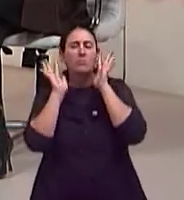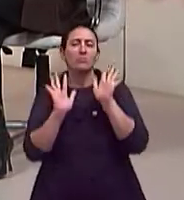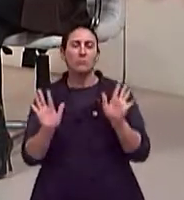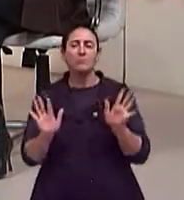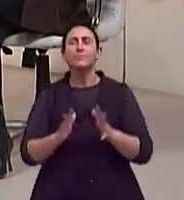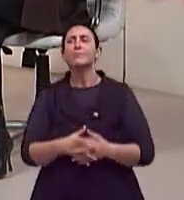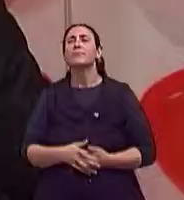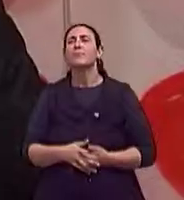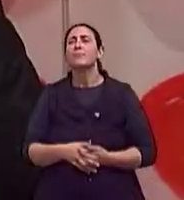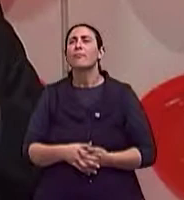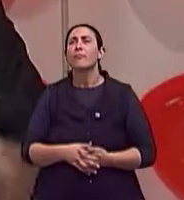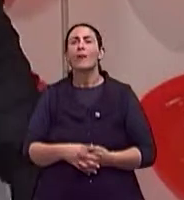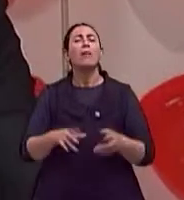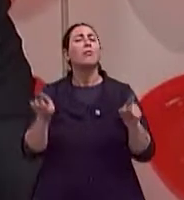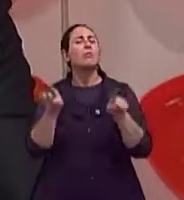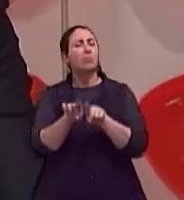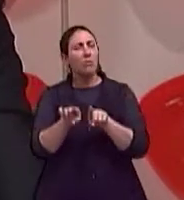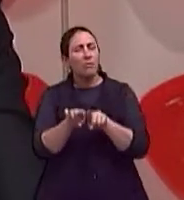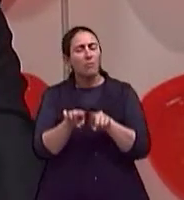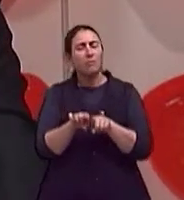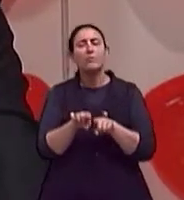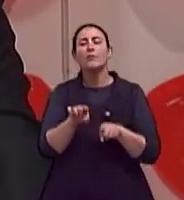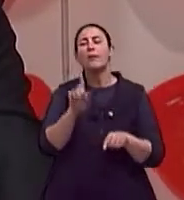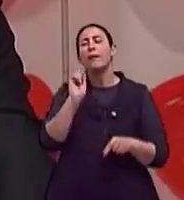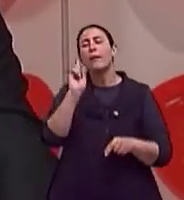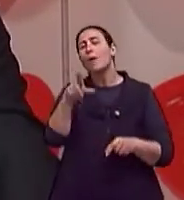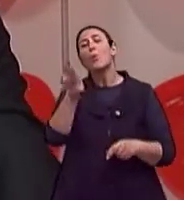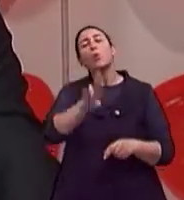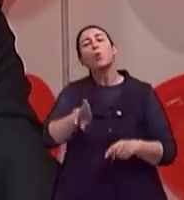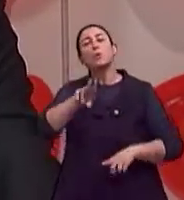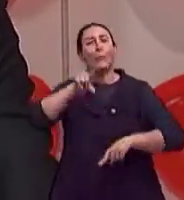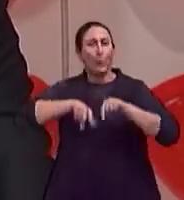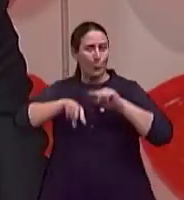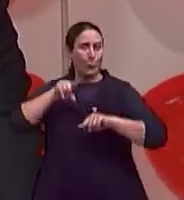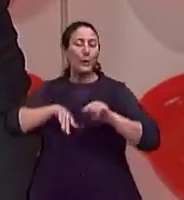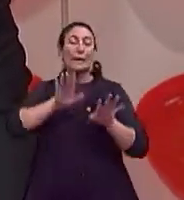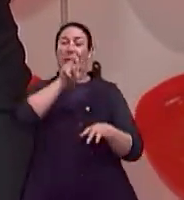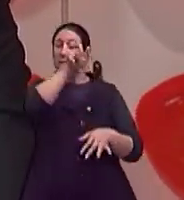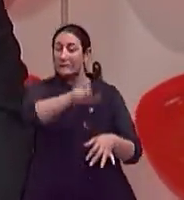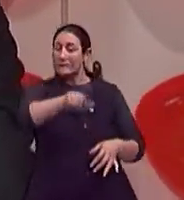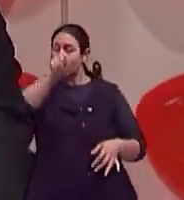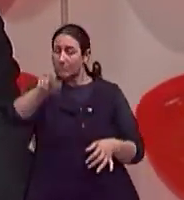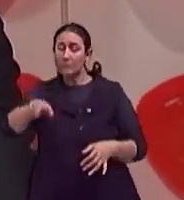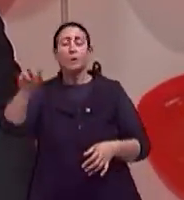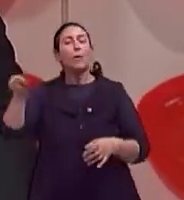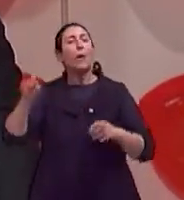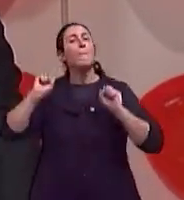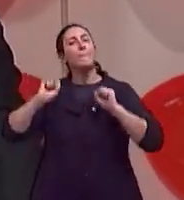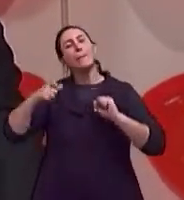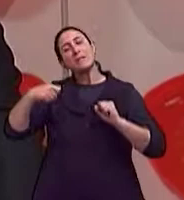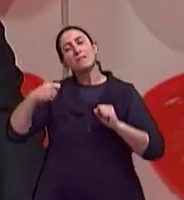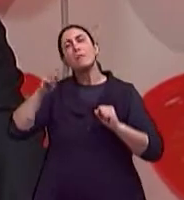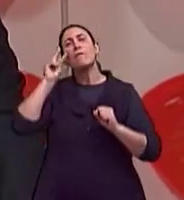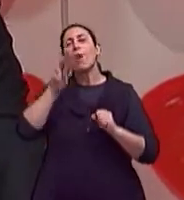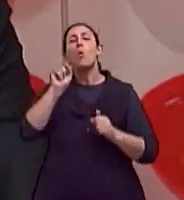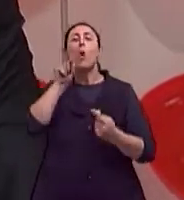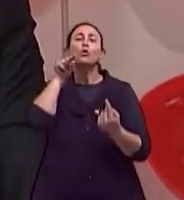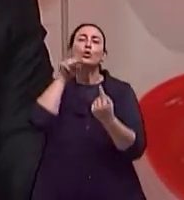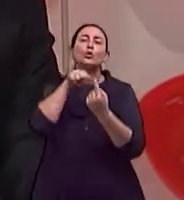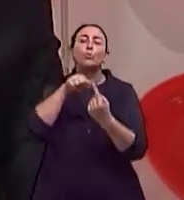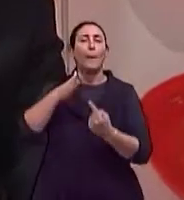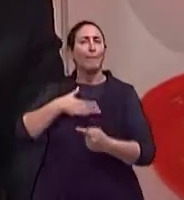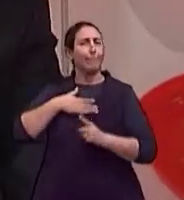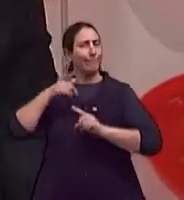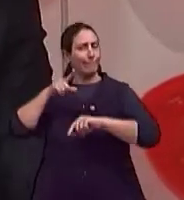Isabel? Claro, Quanto assim ao uso de produtos, cada pessoa tem que saber qual é o produto ideal para o seu tipo de pele.